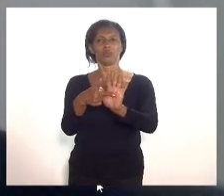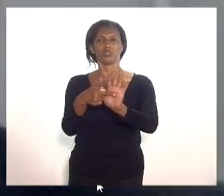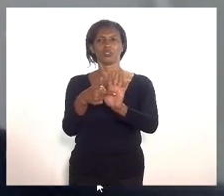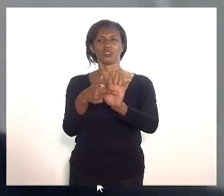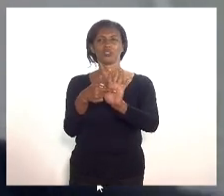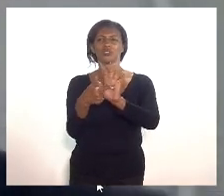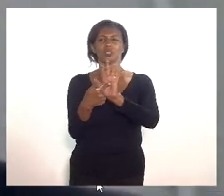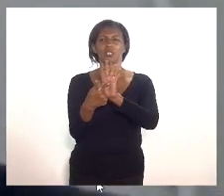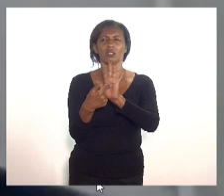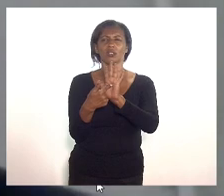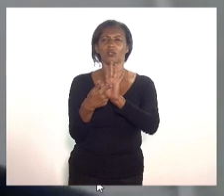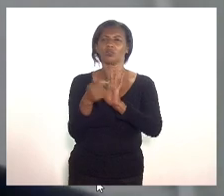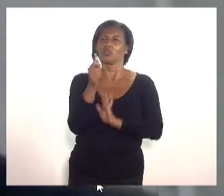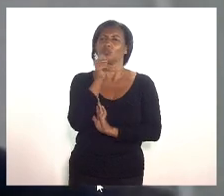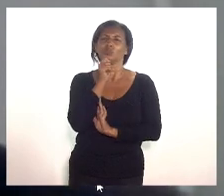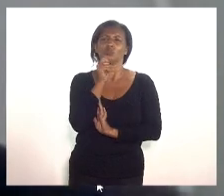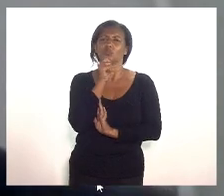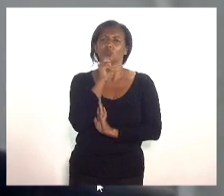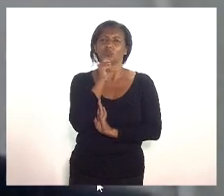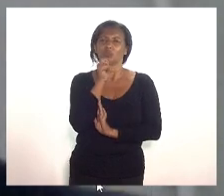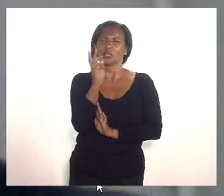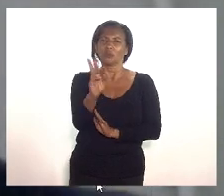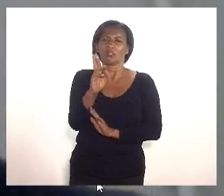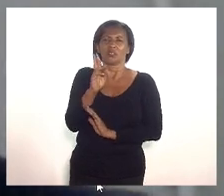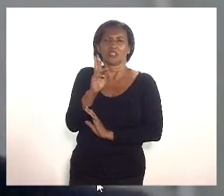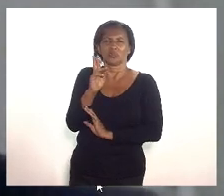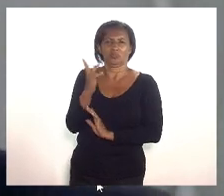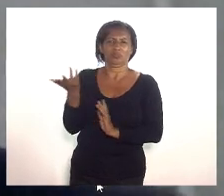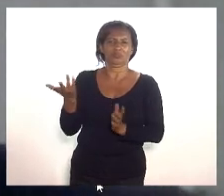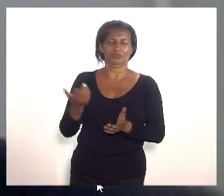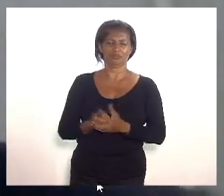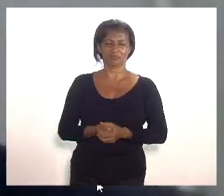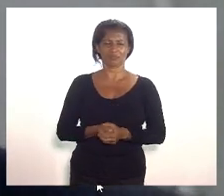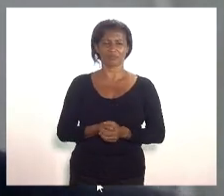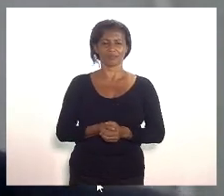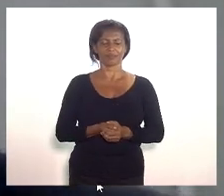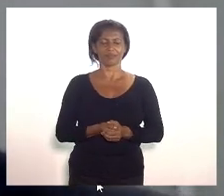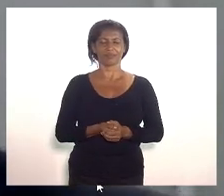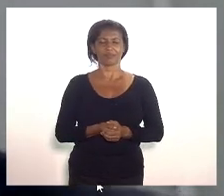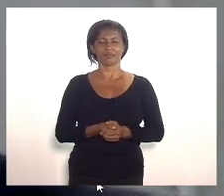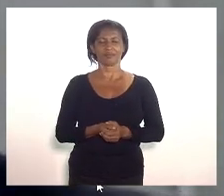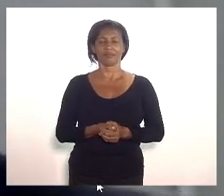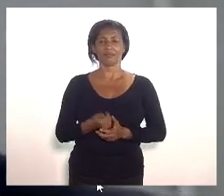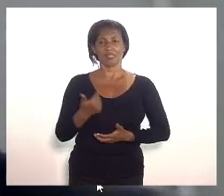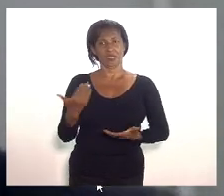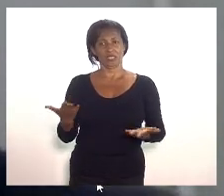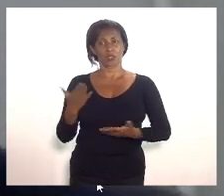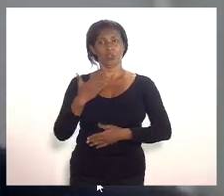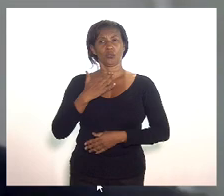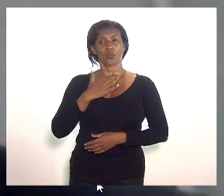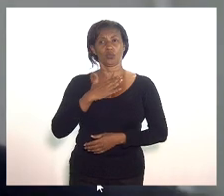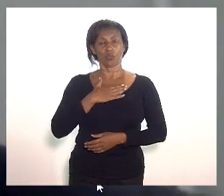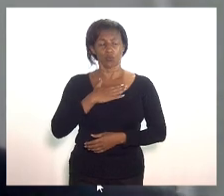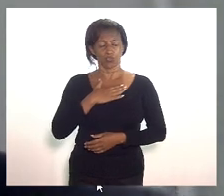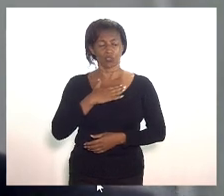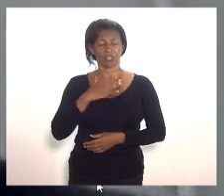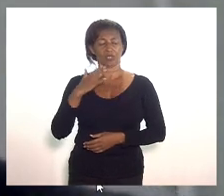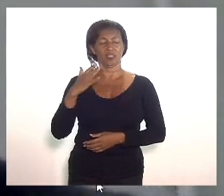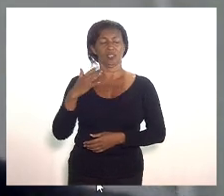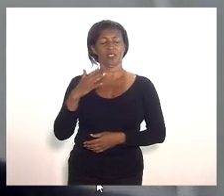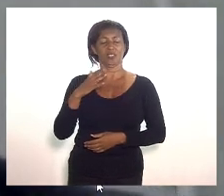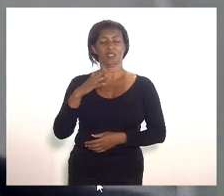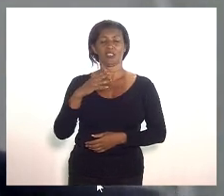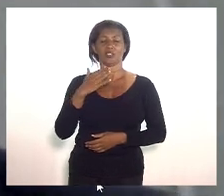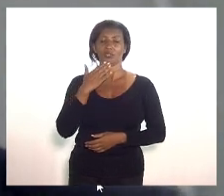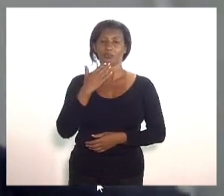ineficazes ineficazes e aí eu gostaria de trazer a reflexão e fazer um apelo ao prefeito